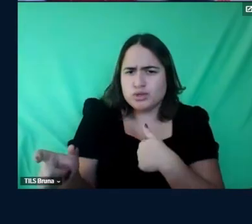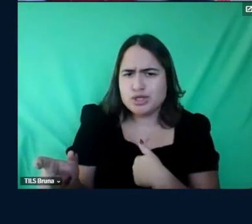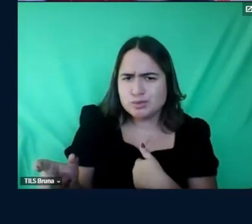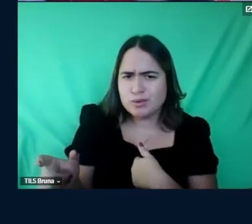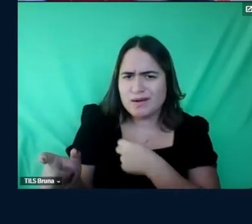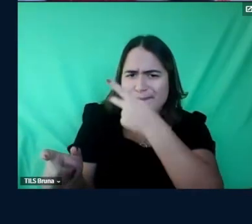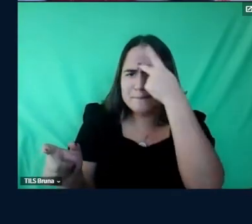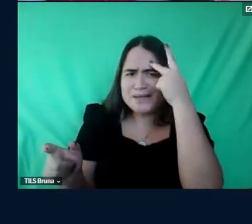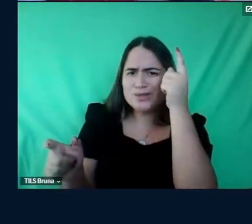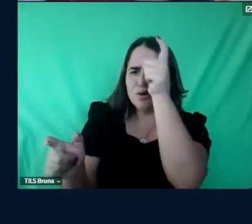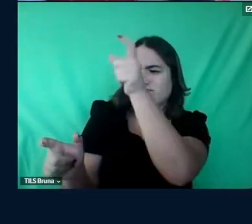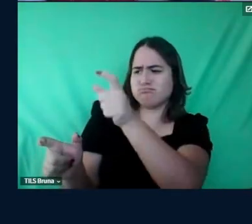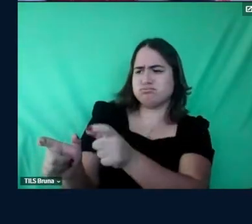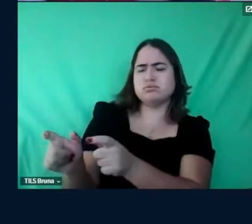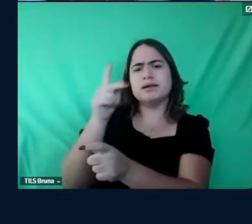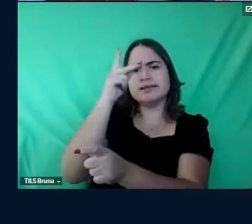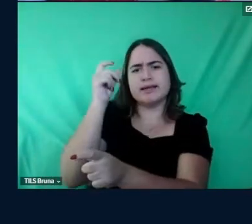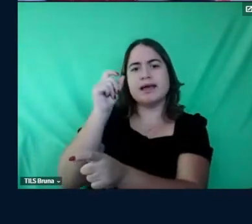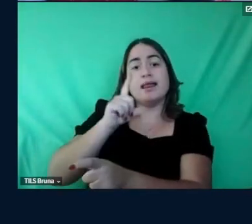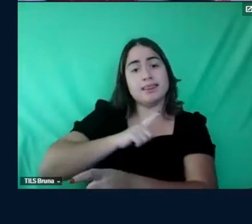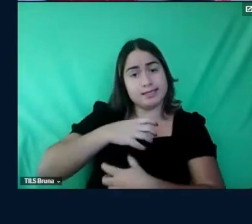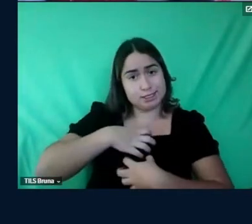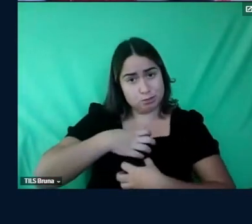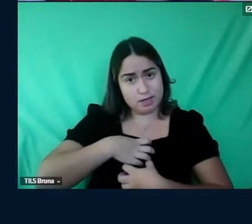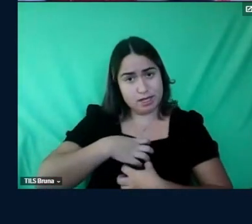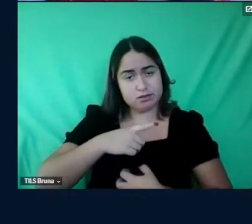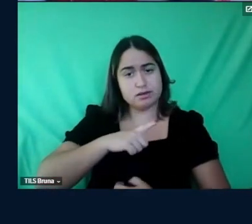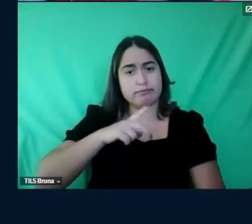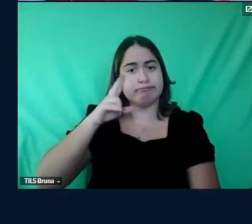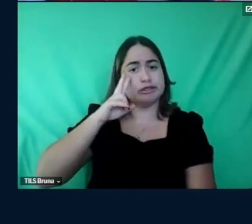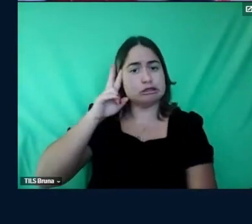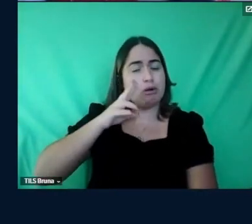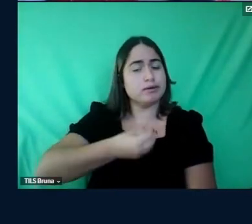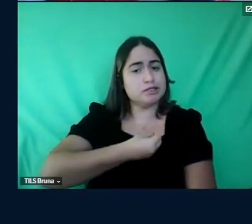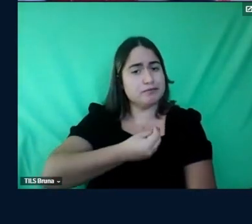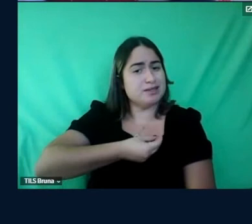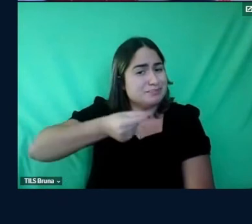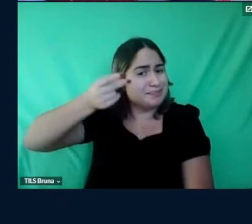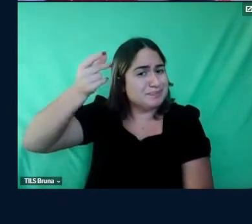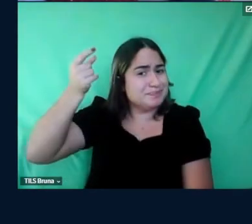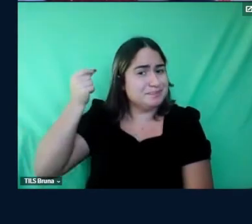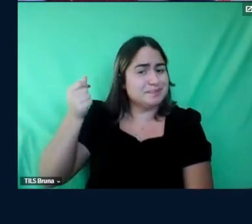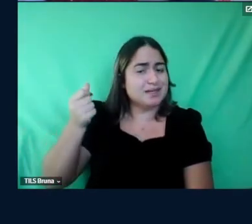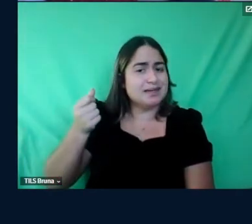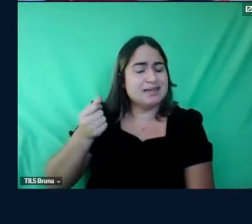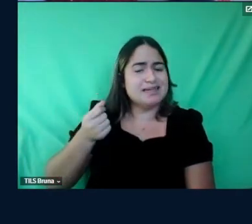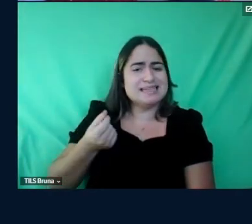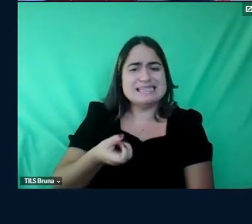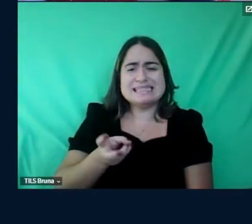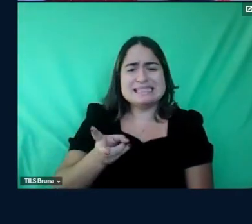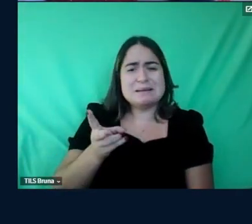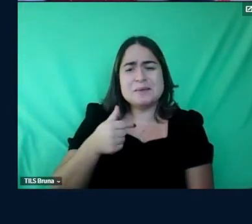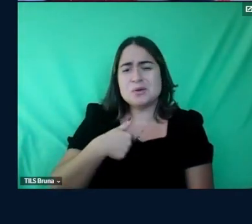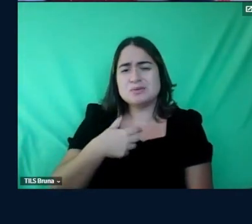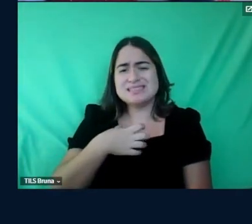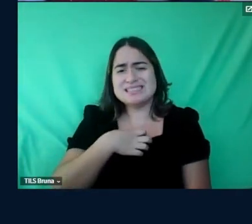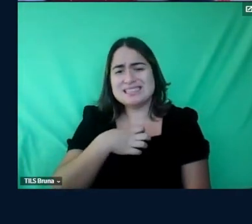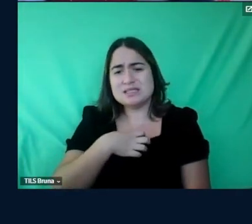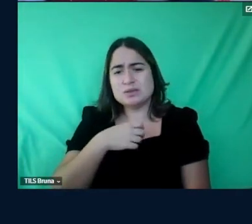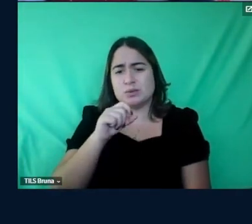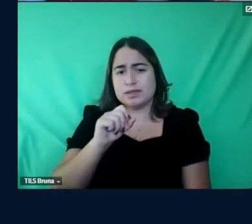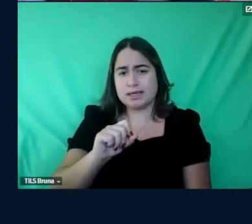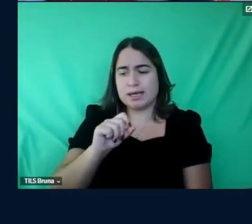sentimentos que tem uma história de vida né e muitas vezes eu sinto que numa perspectiva